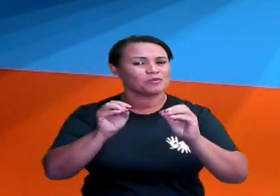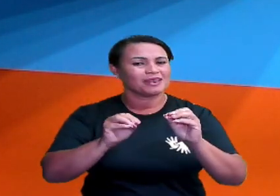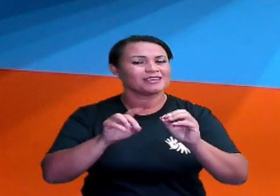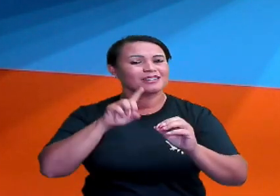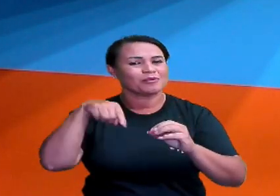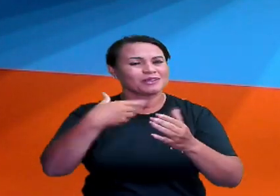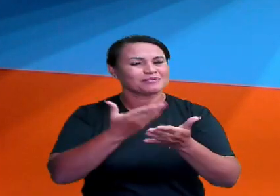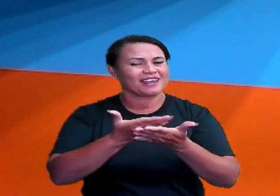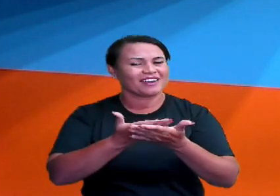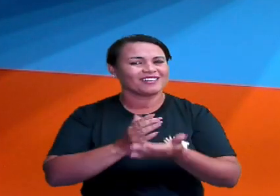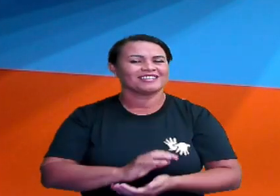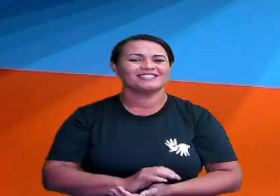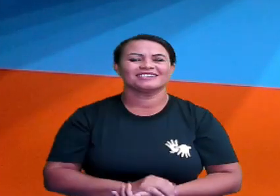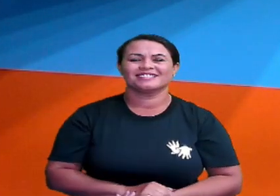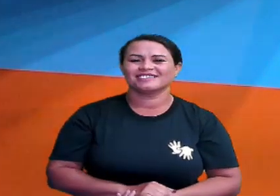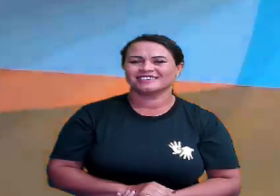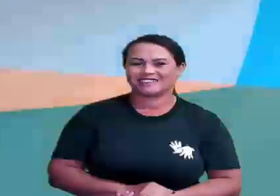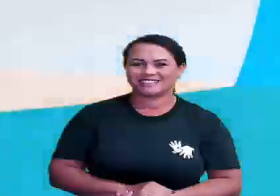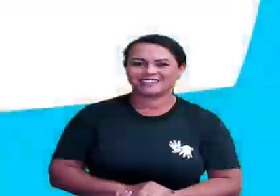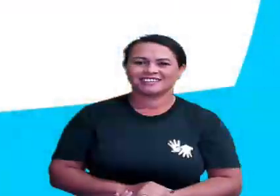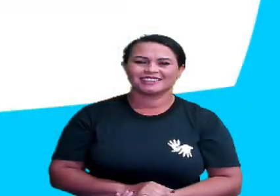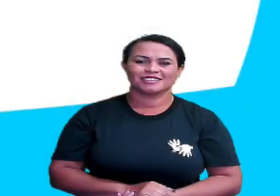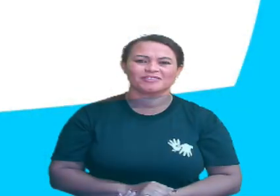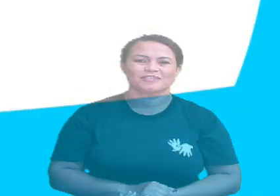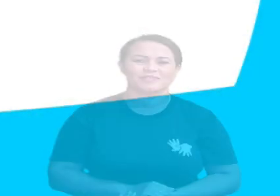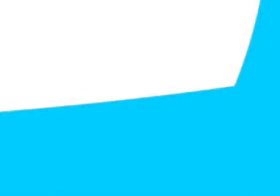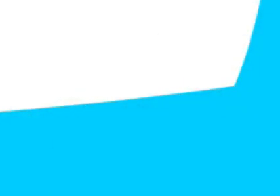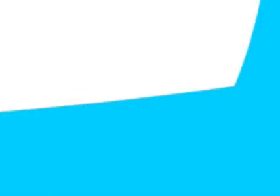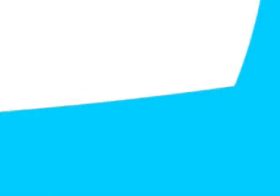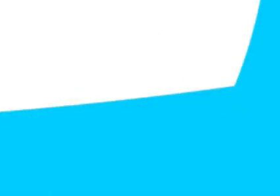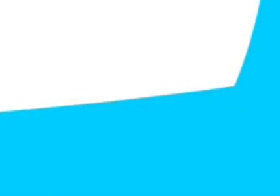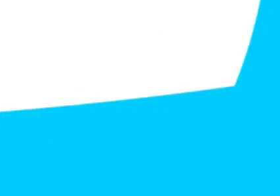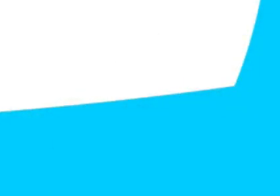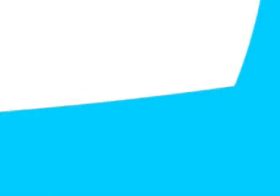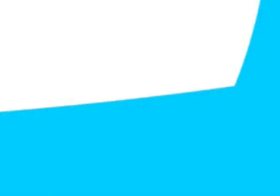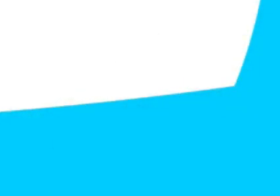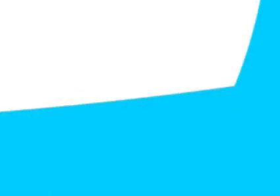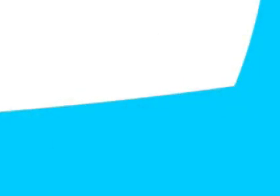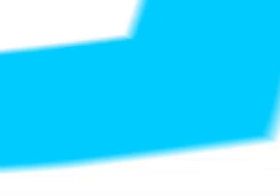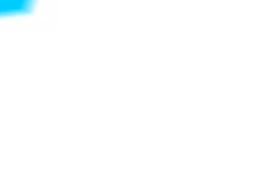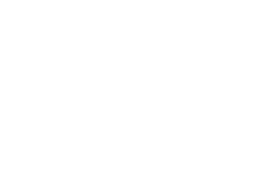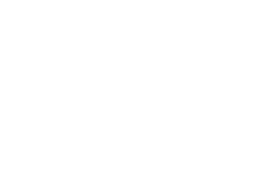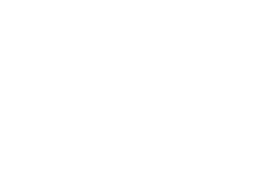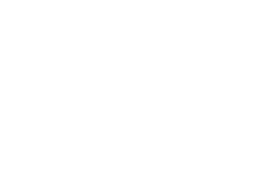para vocês e até a próxima aula. Tchau. Tchau. Tchau.